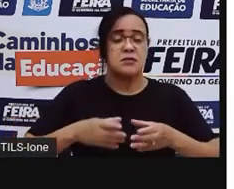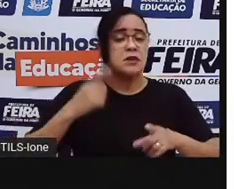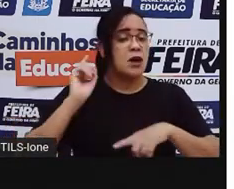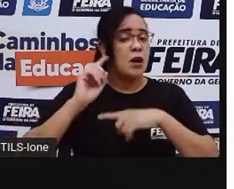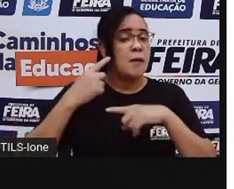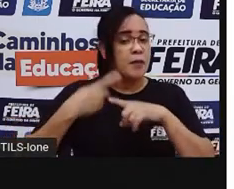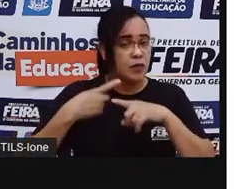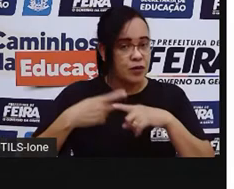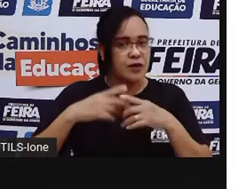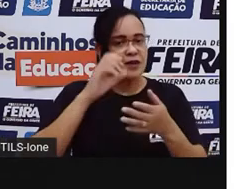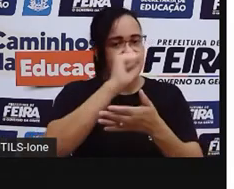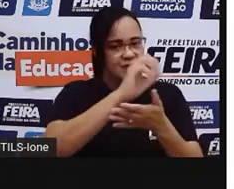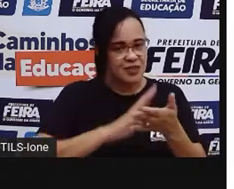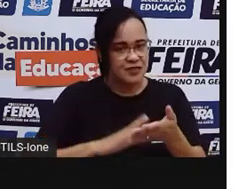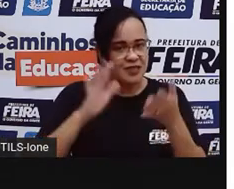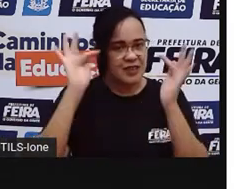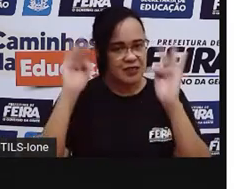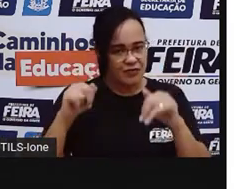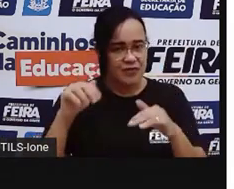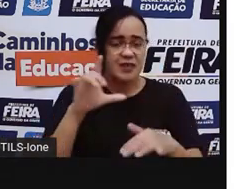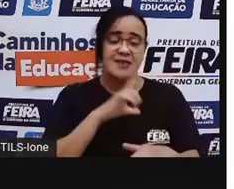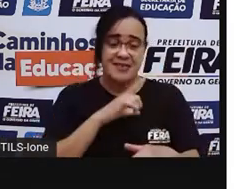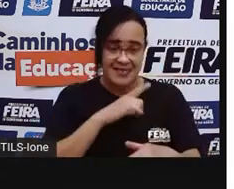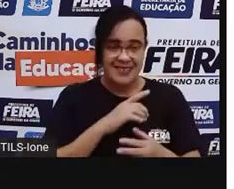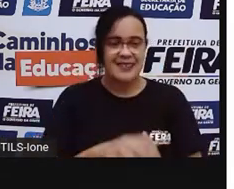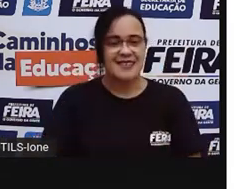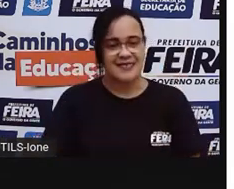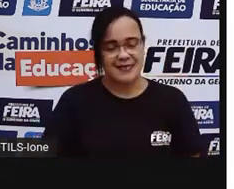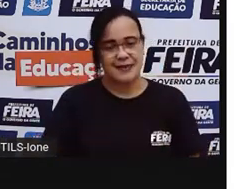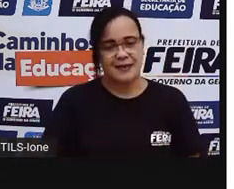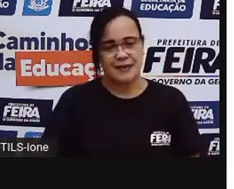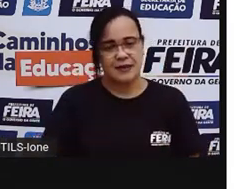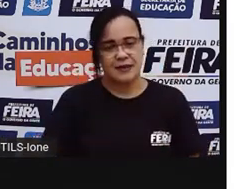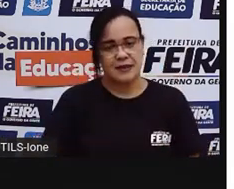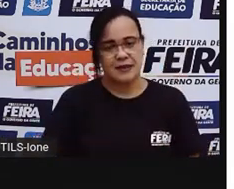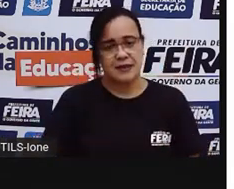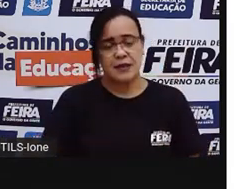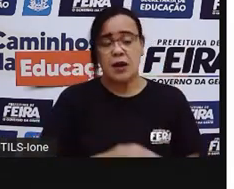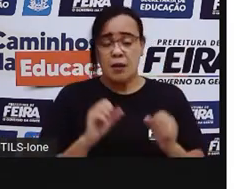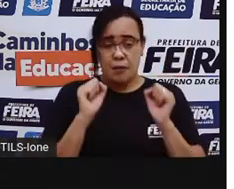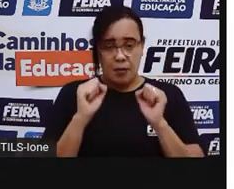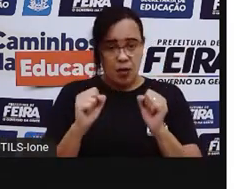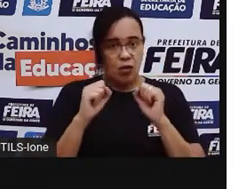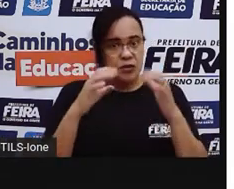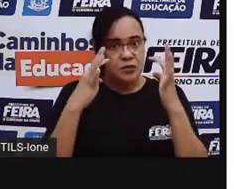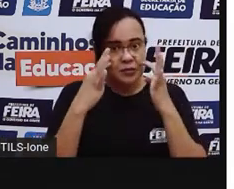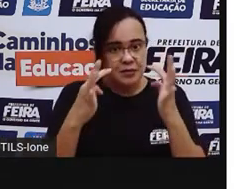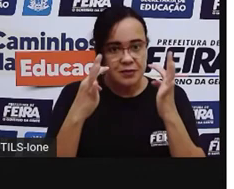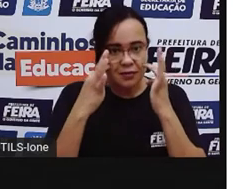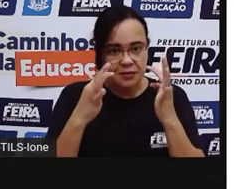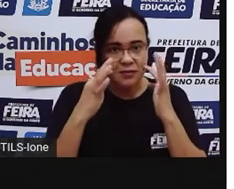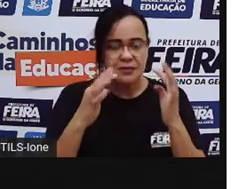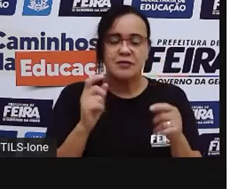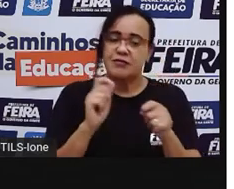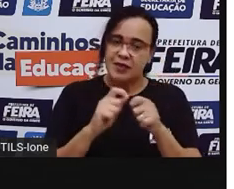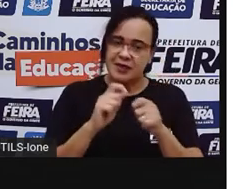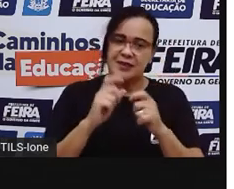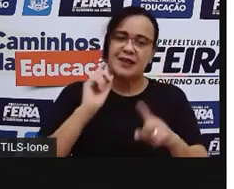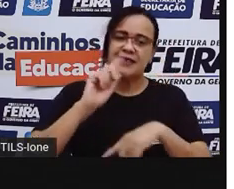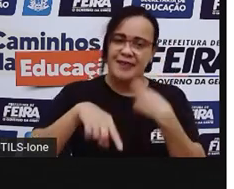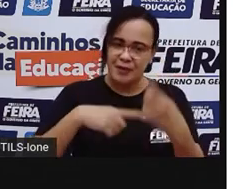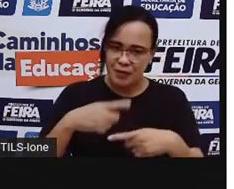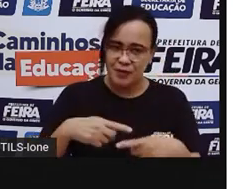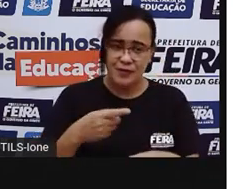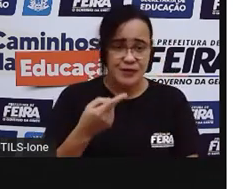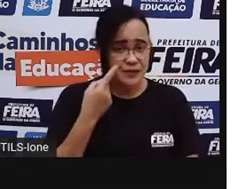no final. Então, construa a sua bola se você puder. Se não puder, vá se concentrando aí, pra você fazer depois. Combinado? Então, vamos